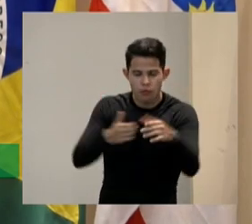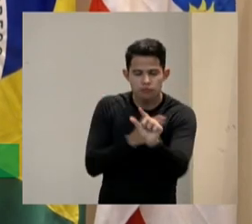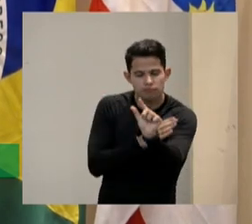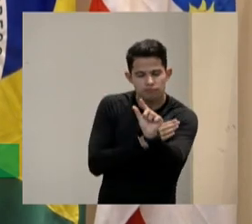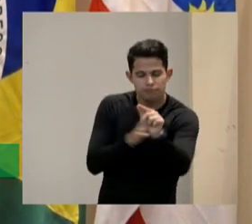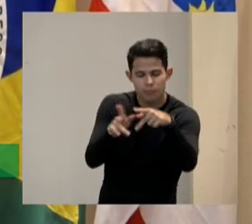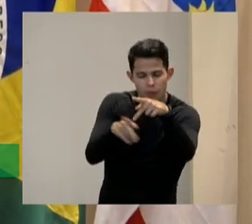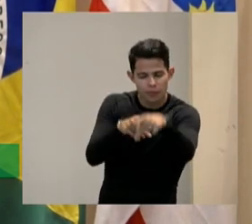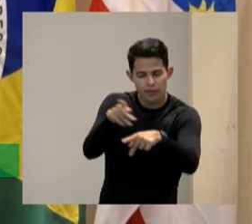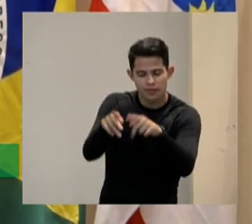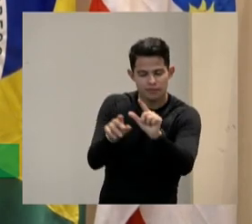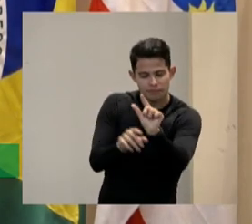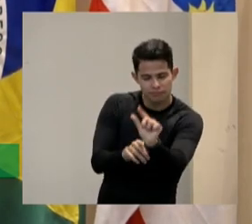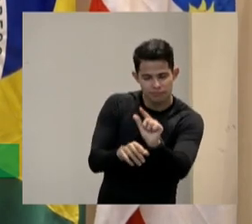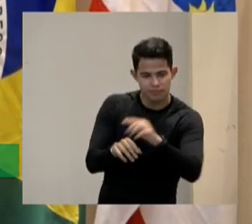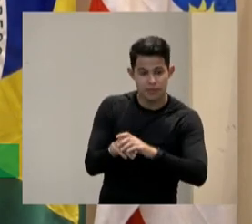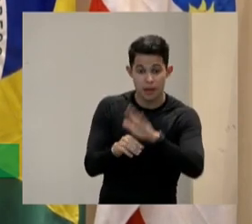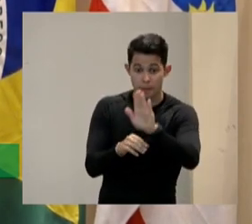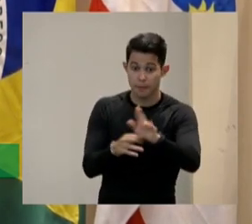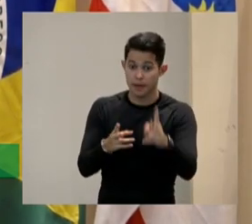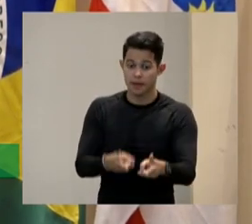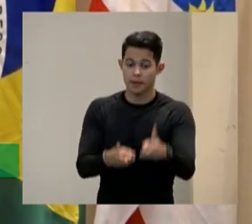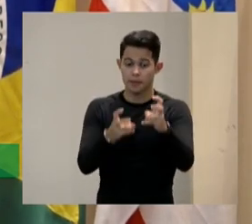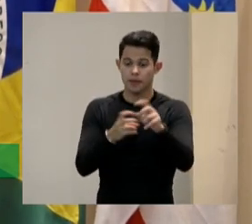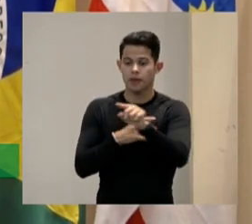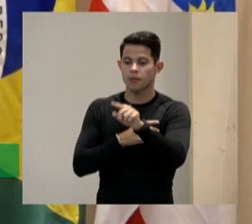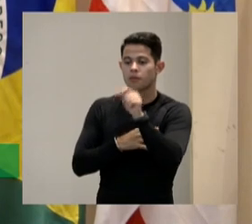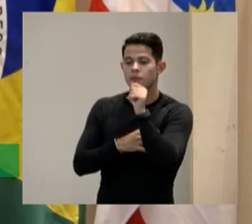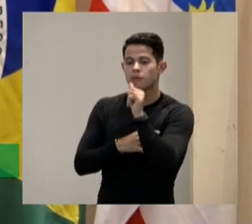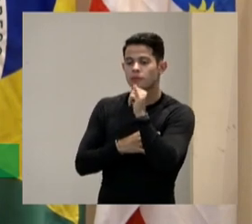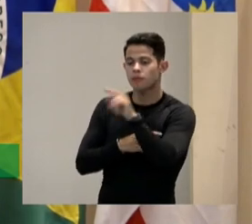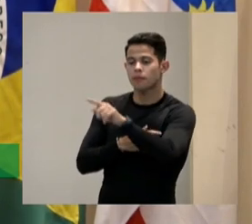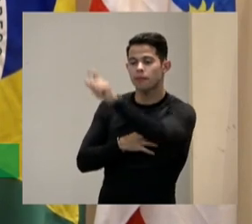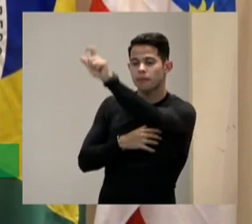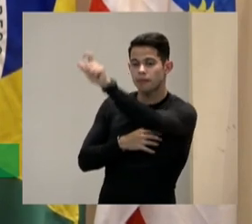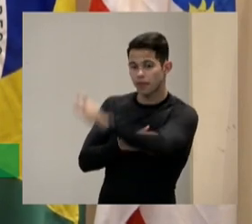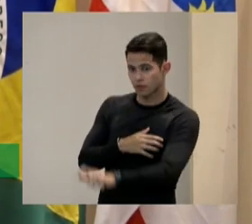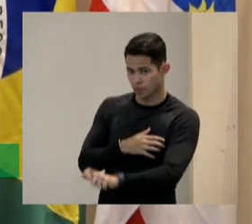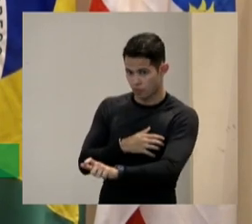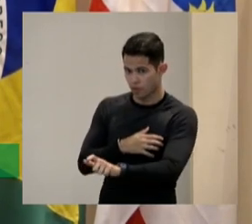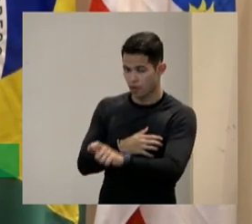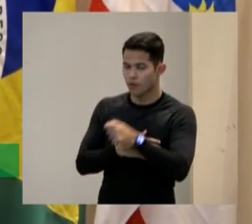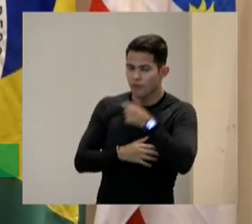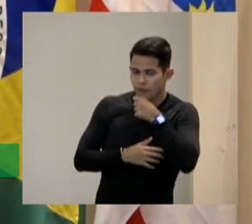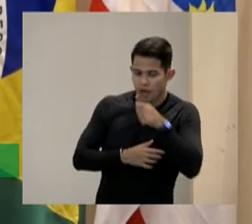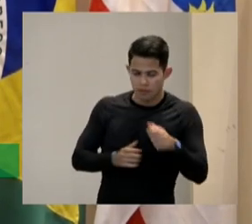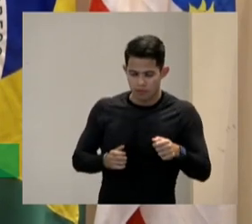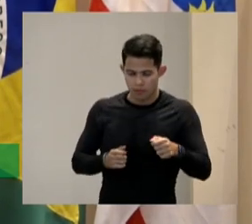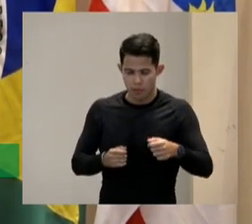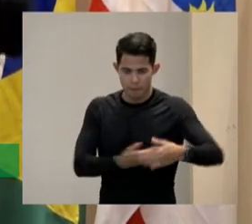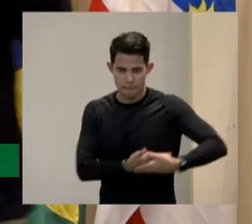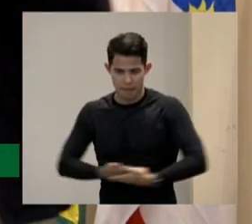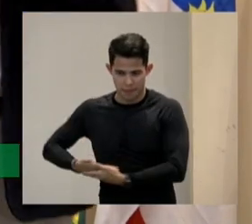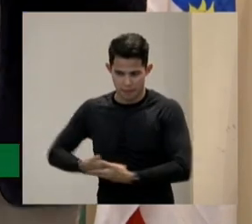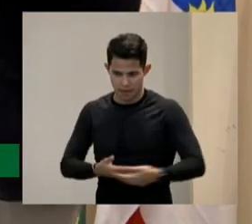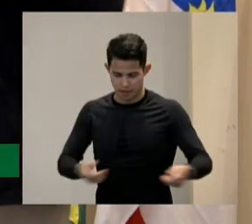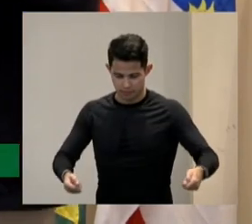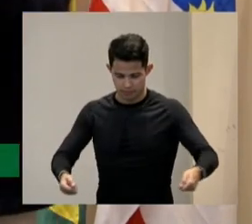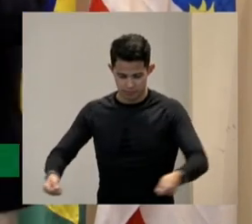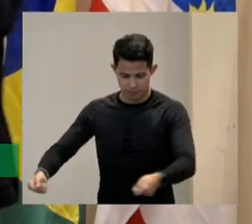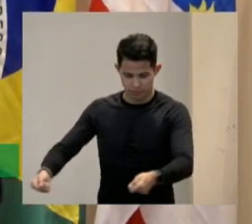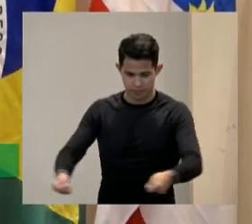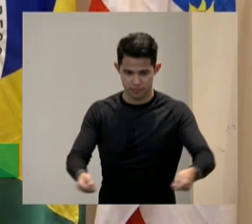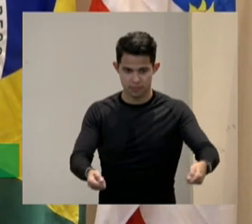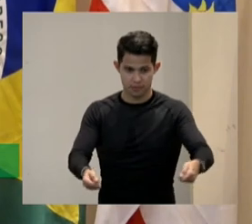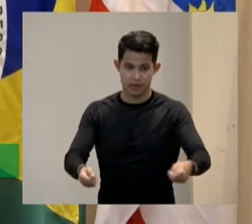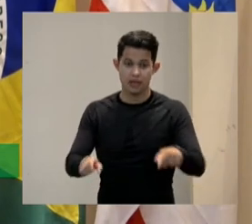observaram e observaram que de repente aquele senhor que ia empolgando o carinho do bebé ele ia pela rampa porque era